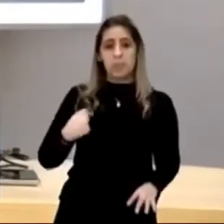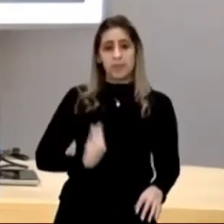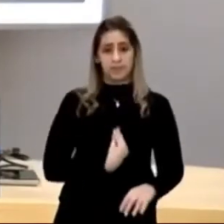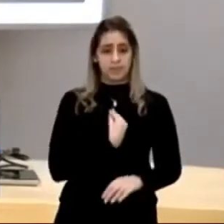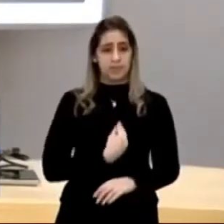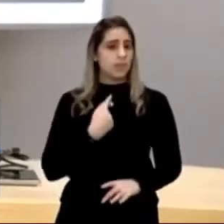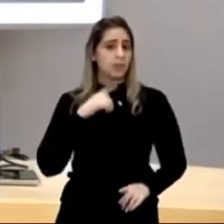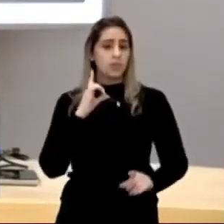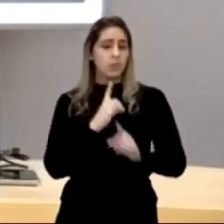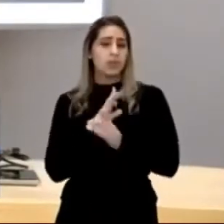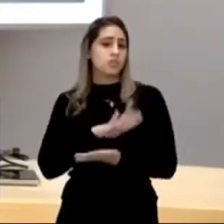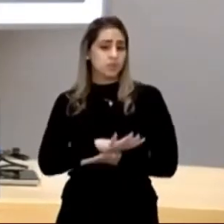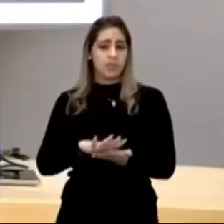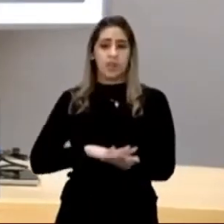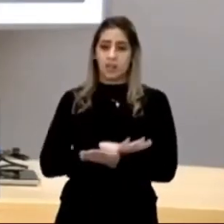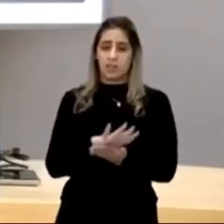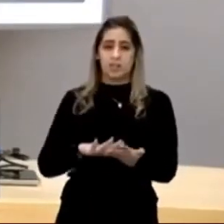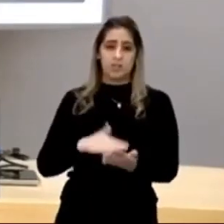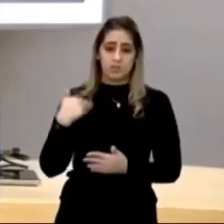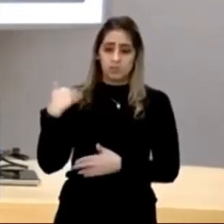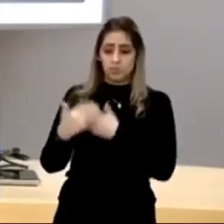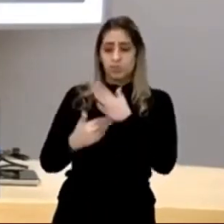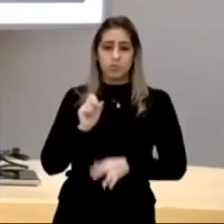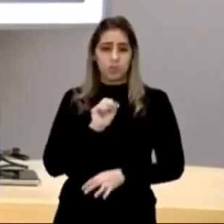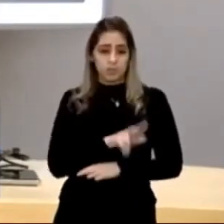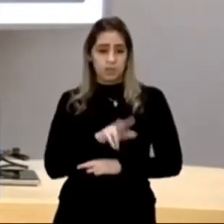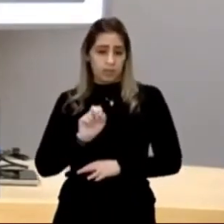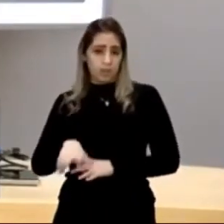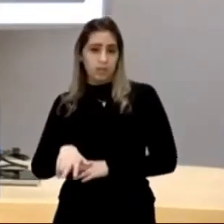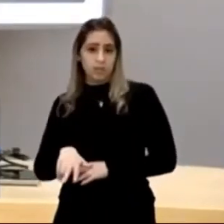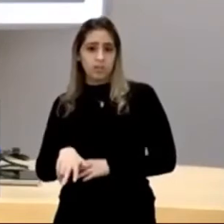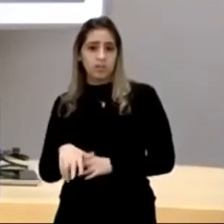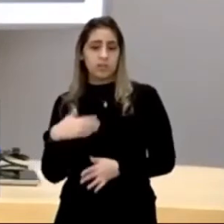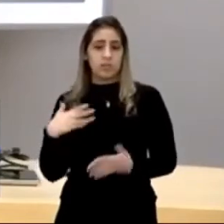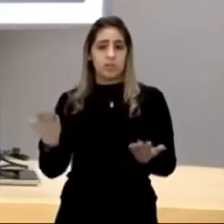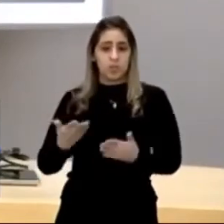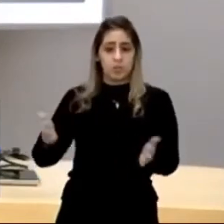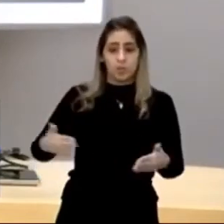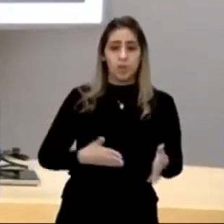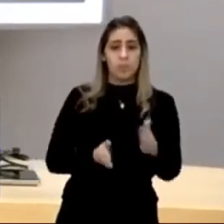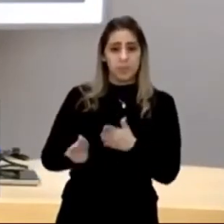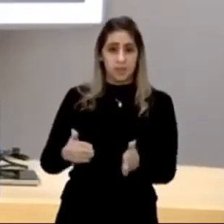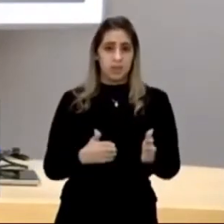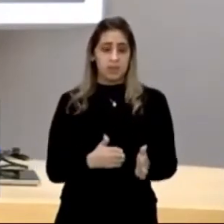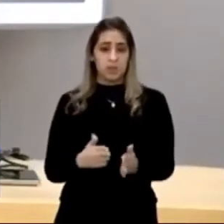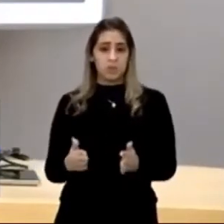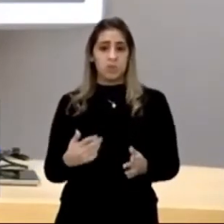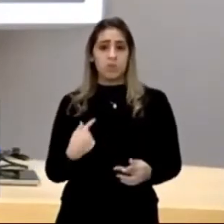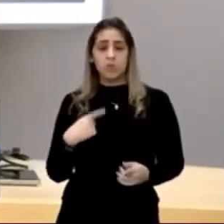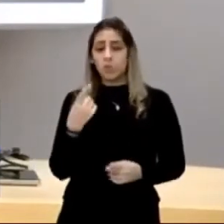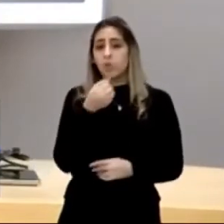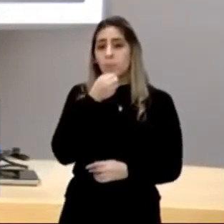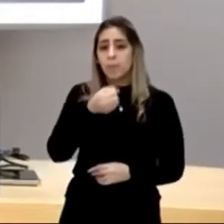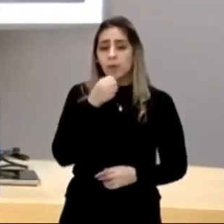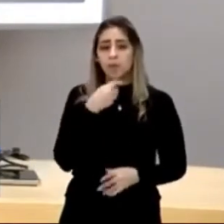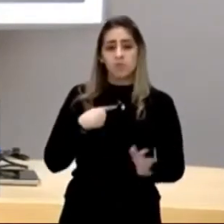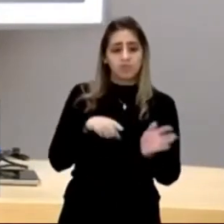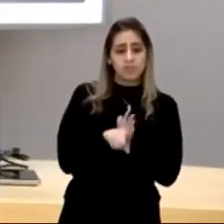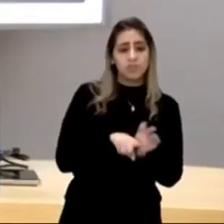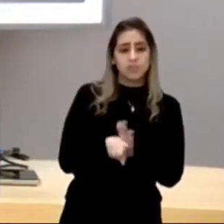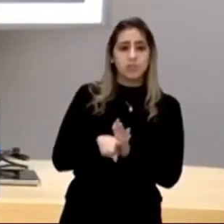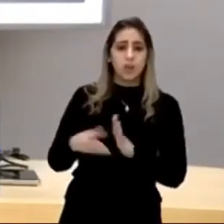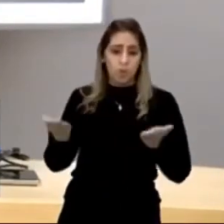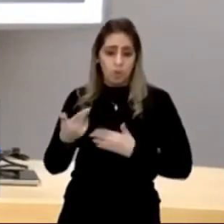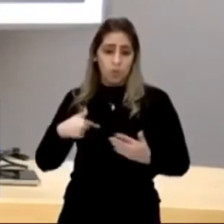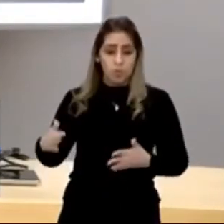eu não acho nada. E eu vou entrando num caminho, olha, agora eu estou caminhando. O repórter investigativo,